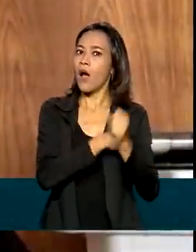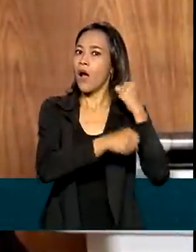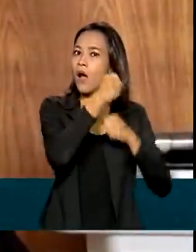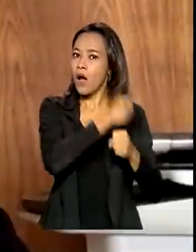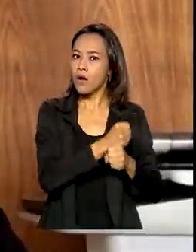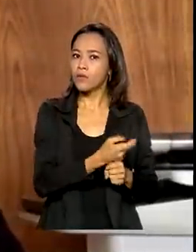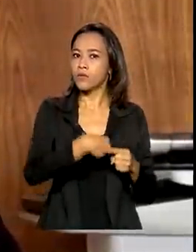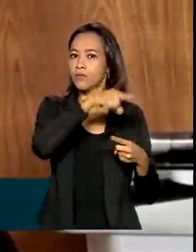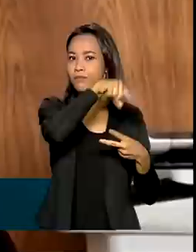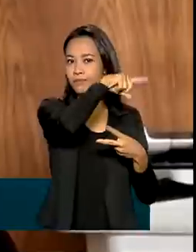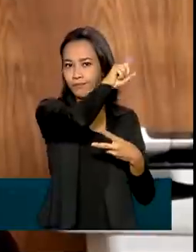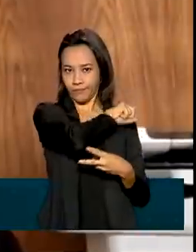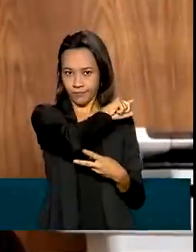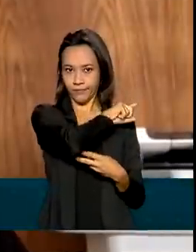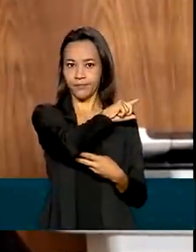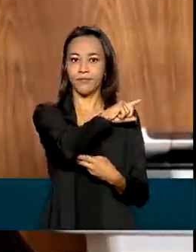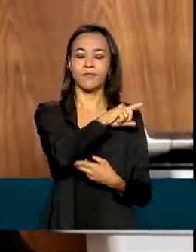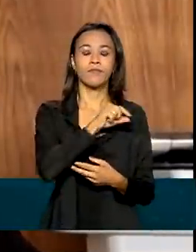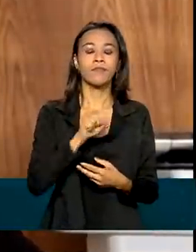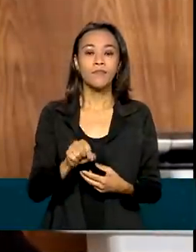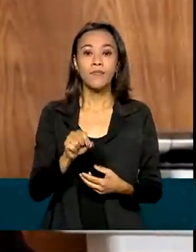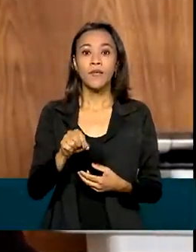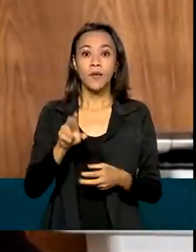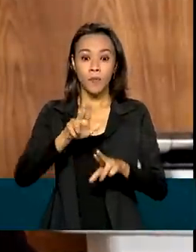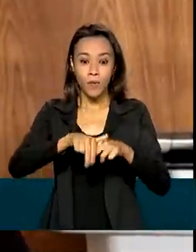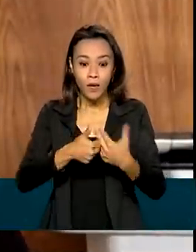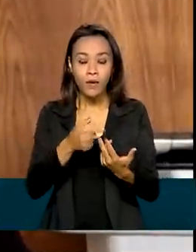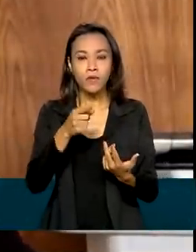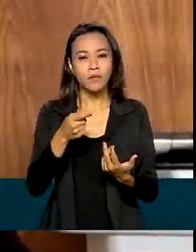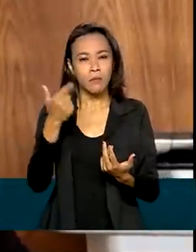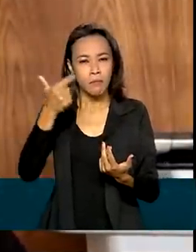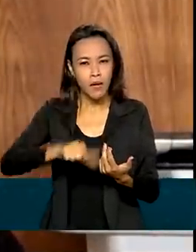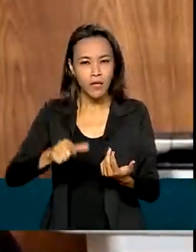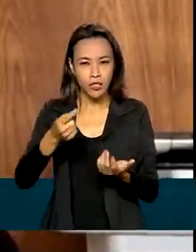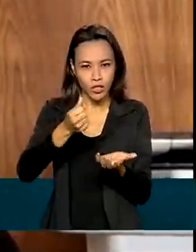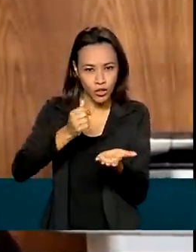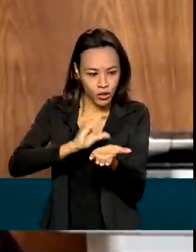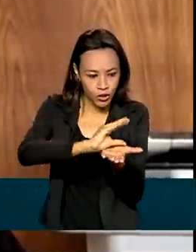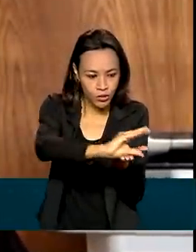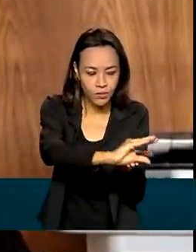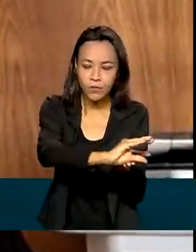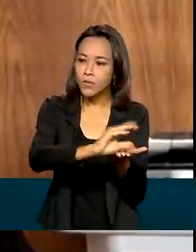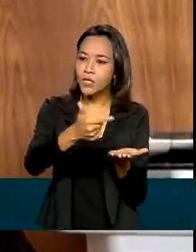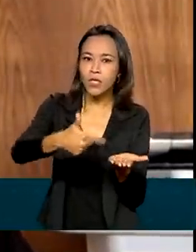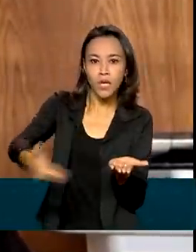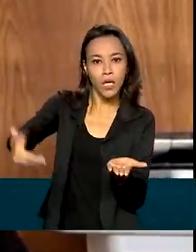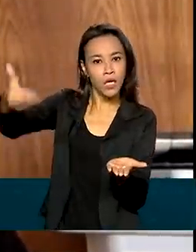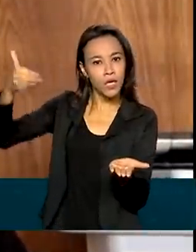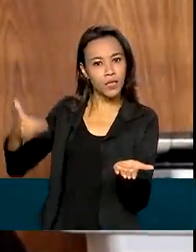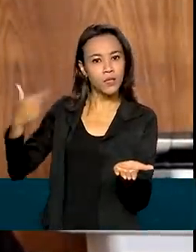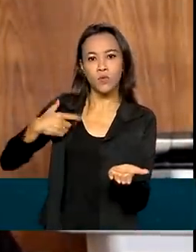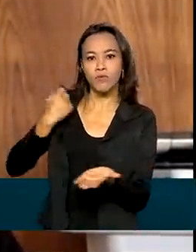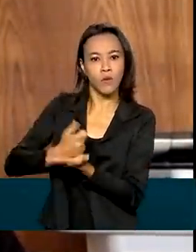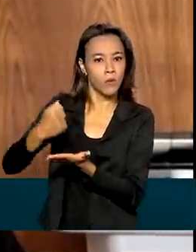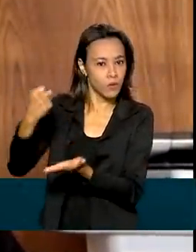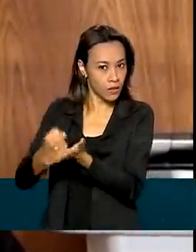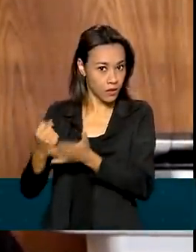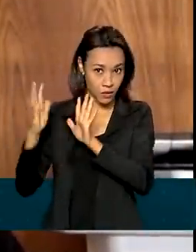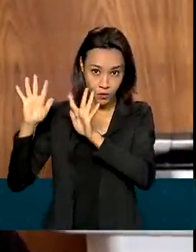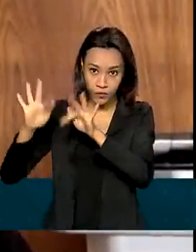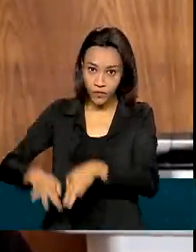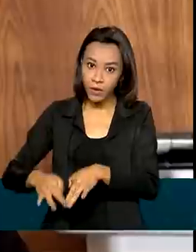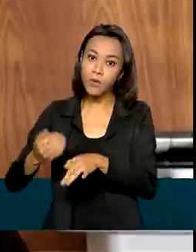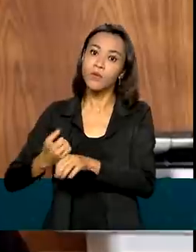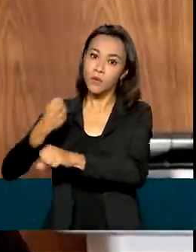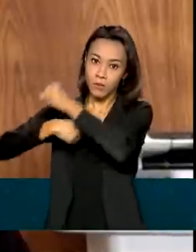pouco em função de demandas de investimentos que deixaram de ser contratadas no final do plano safra passado,